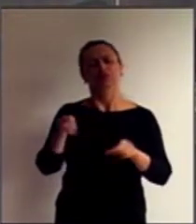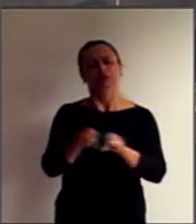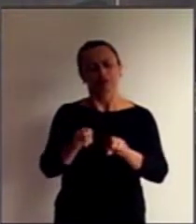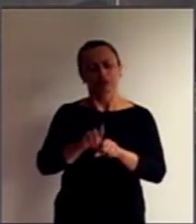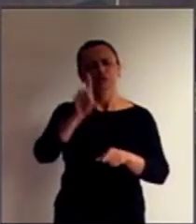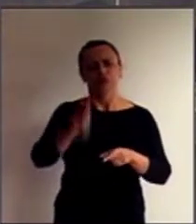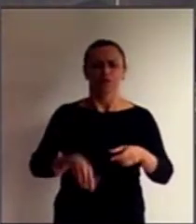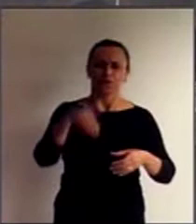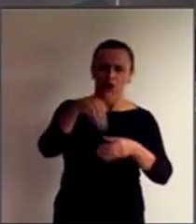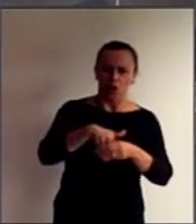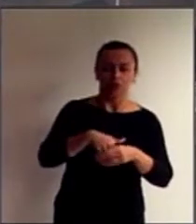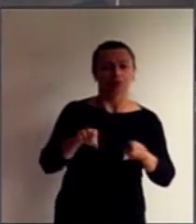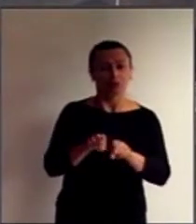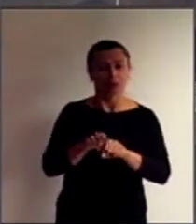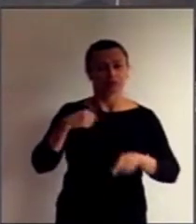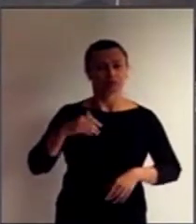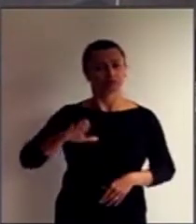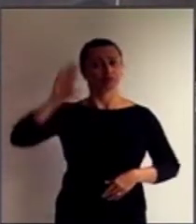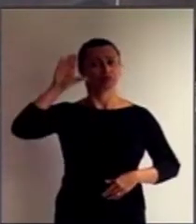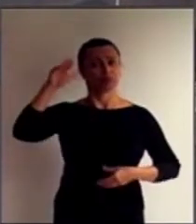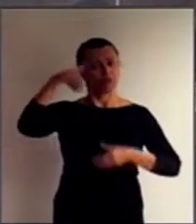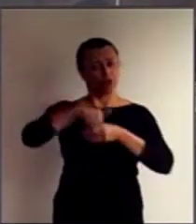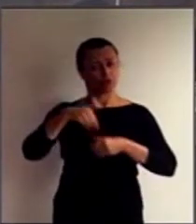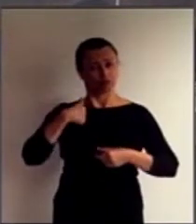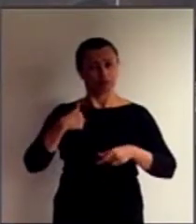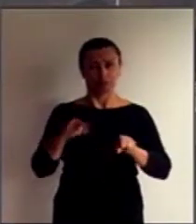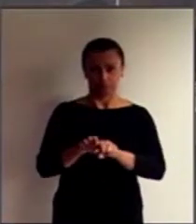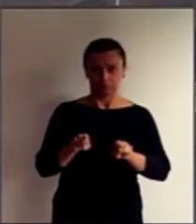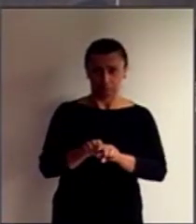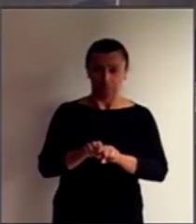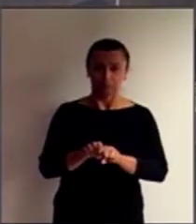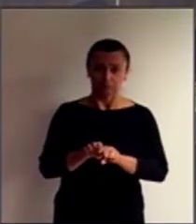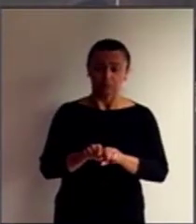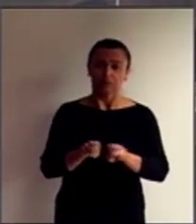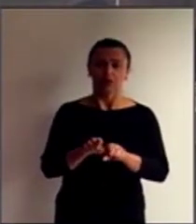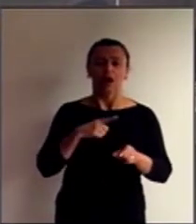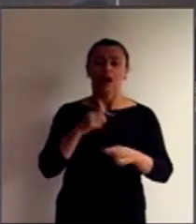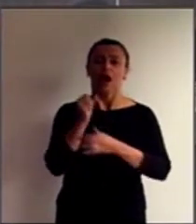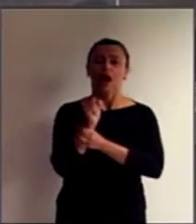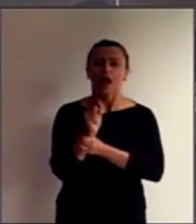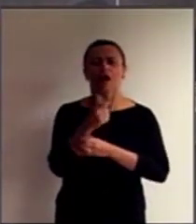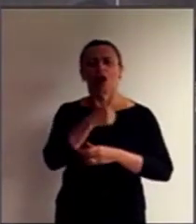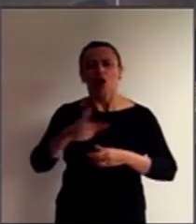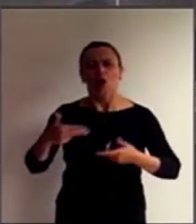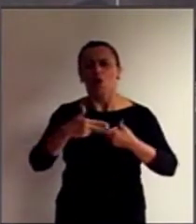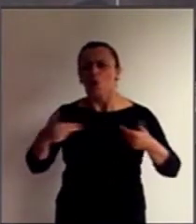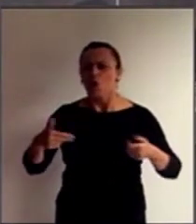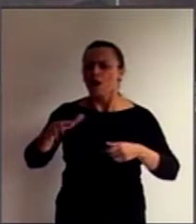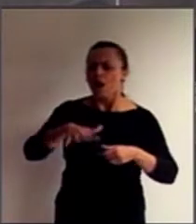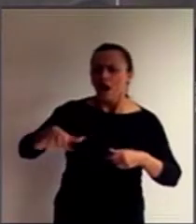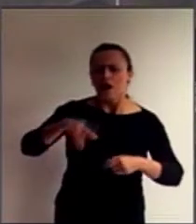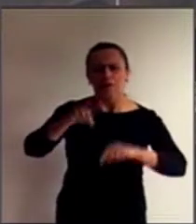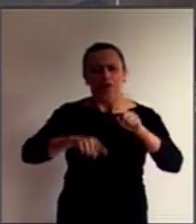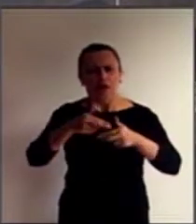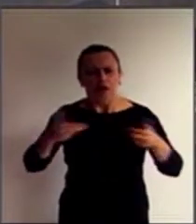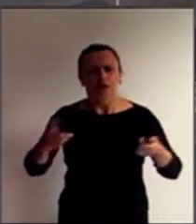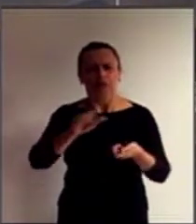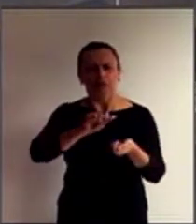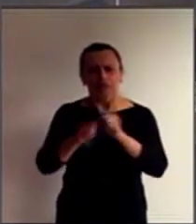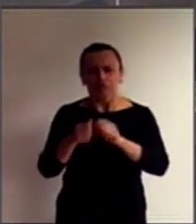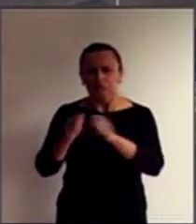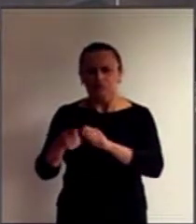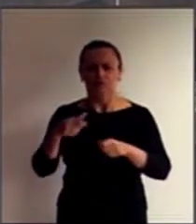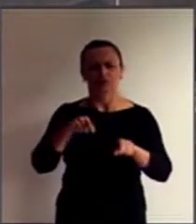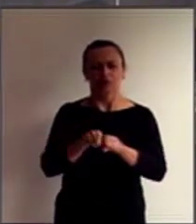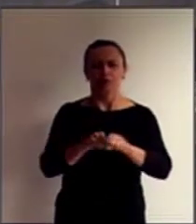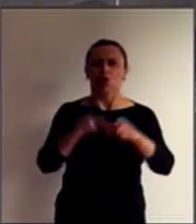e serem votadas, mediante, entre outros, a garantia de que os procedimentos, instalações e materiais e equipamentos para votação